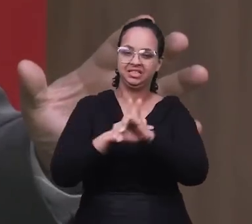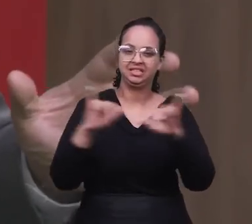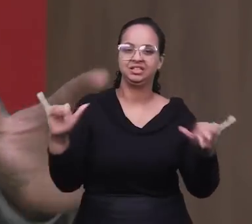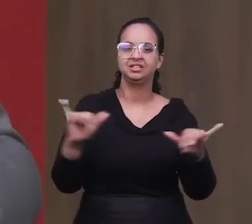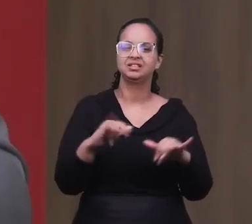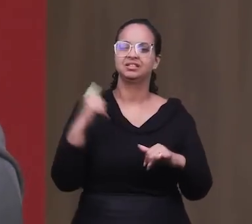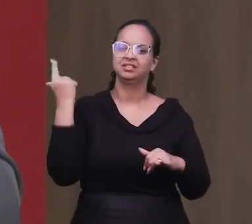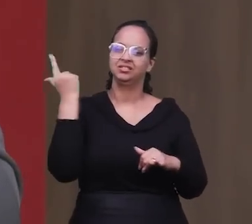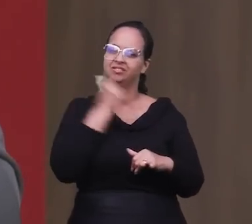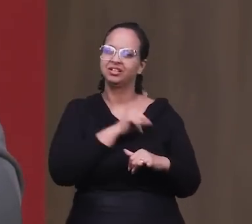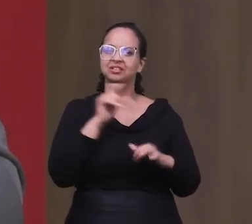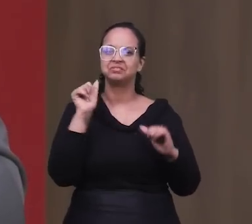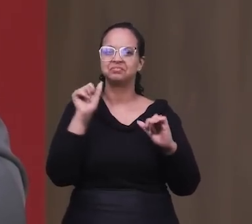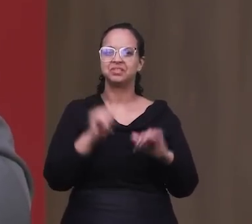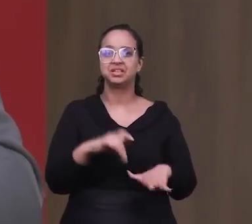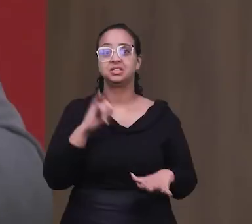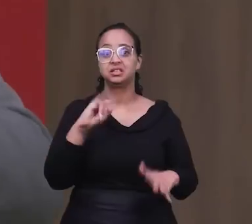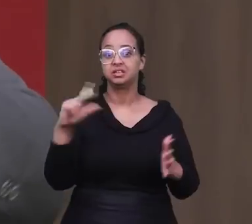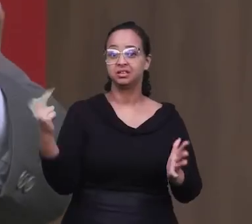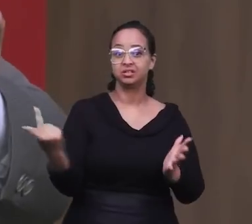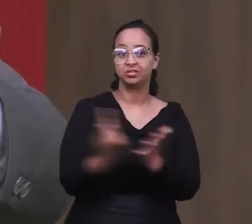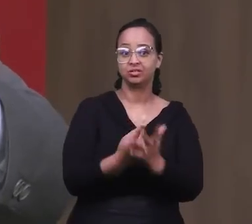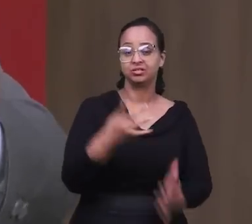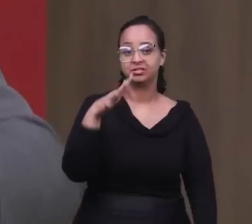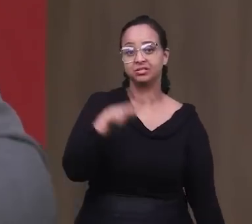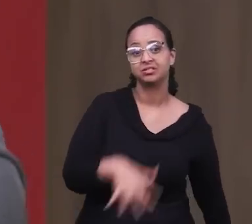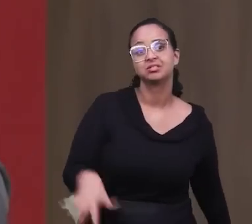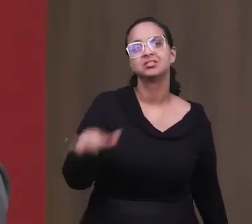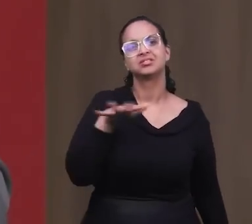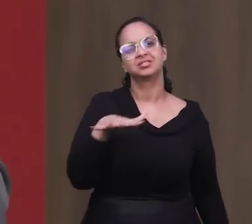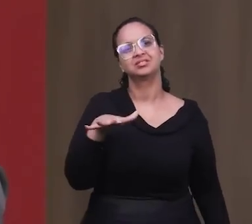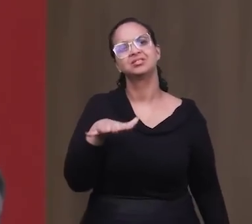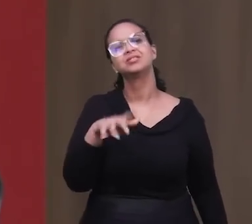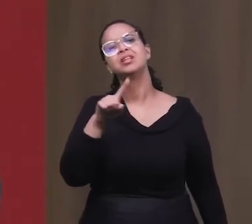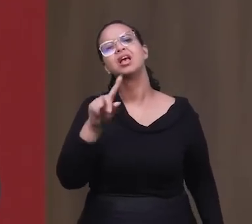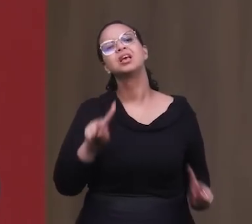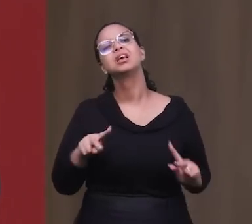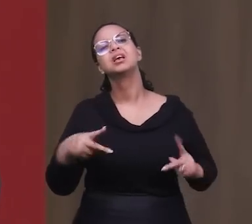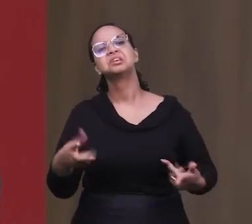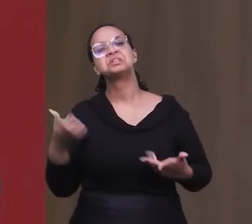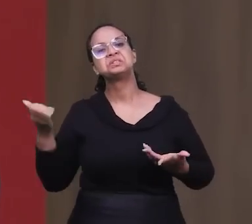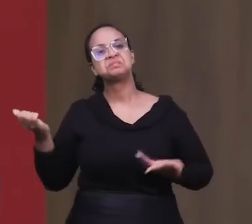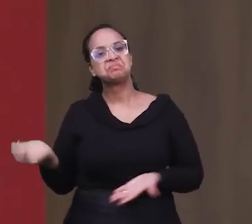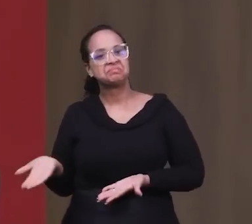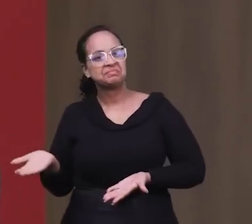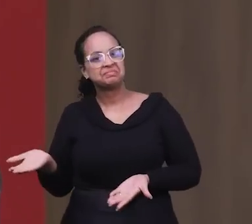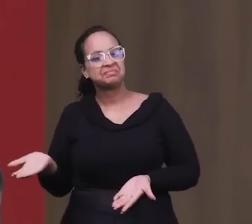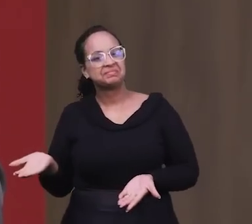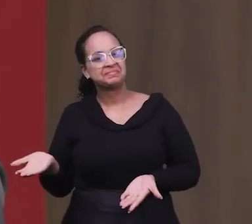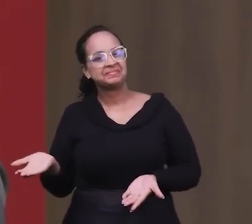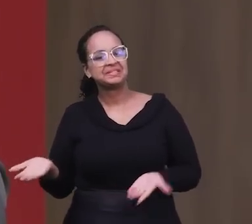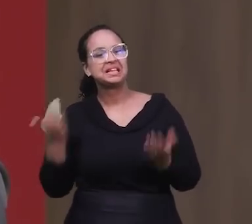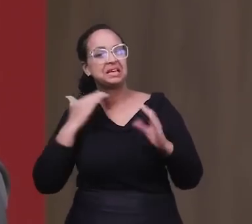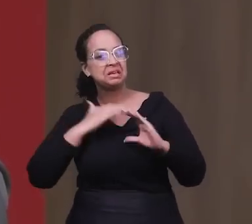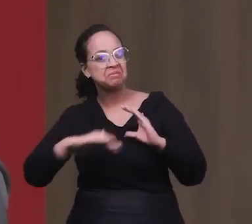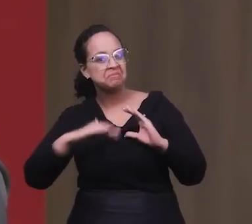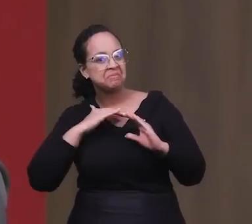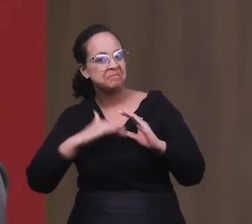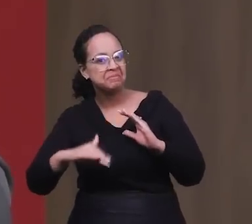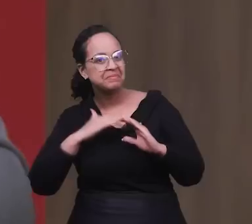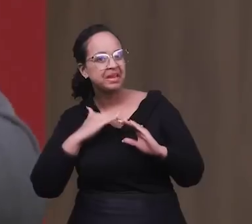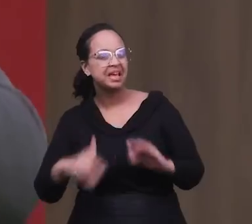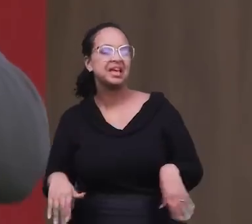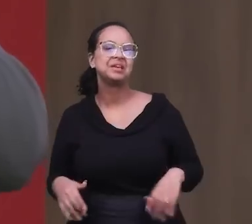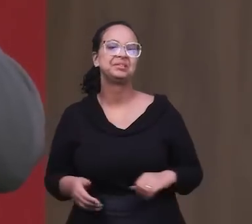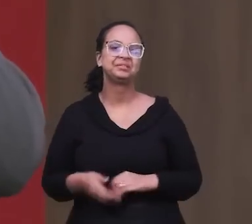muitas pessoas sejam alcançadas e olha tendo algum evento aí na sua região isso mostra o e-mail aí pra gente manda para o e-mail para a nossa equipe para a nossa